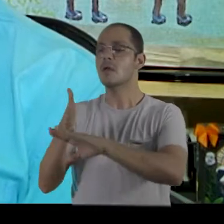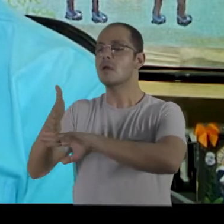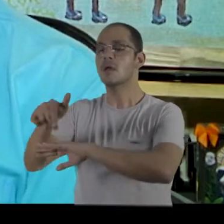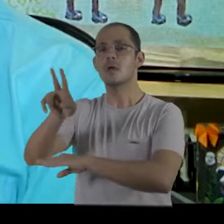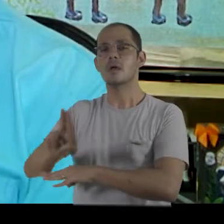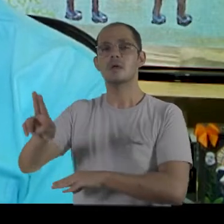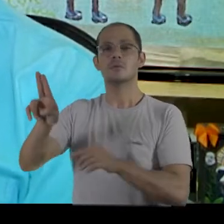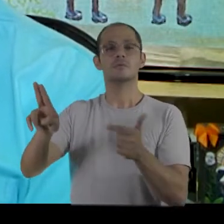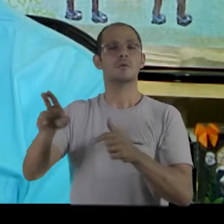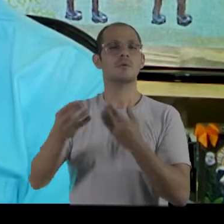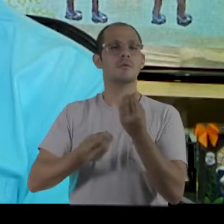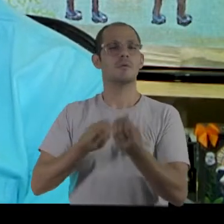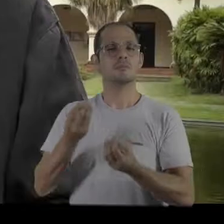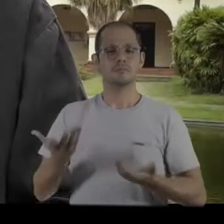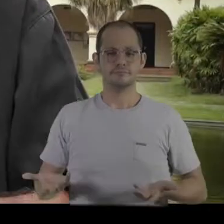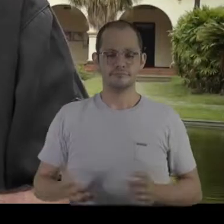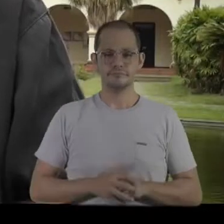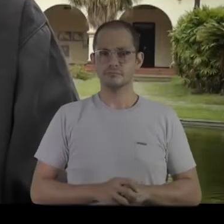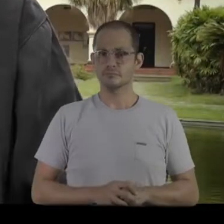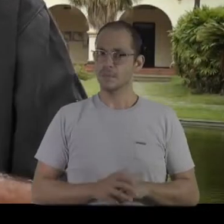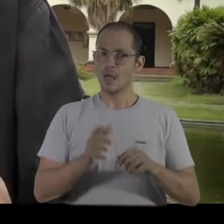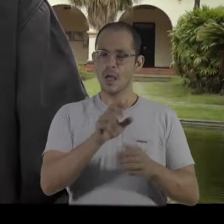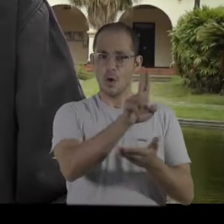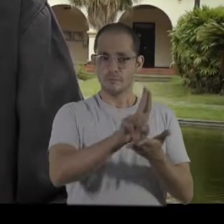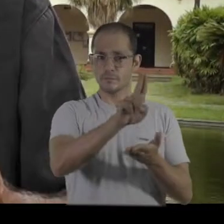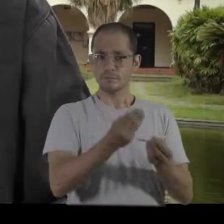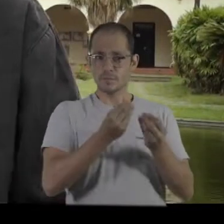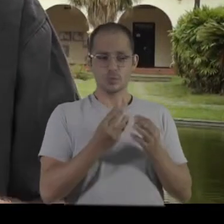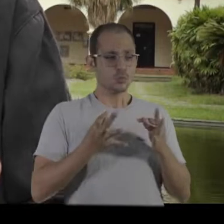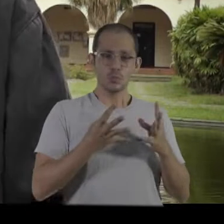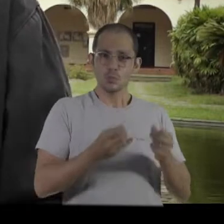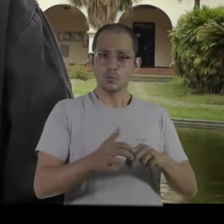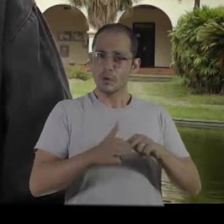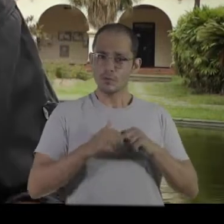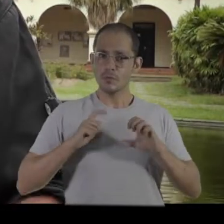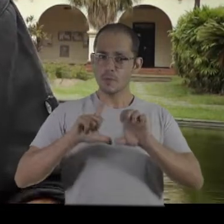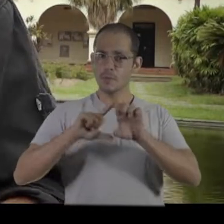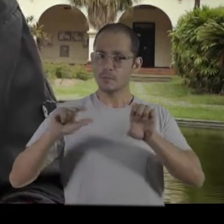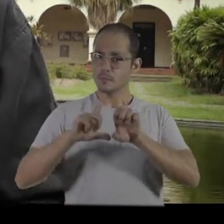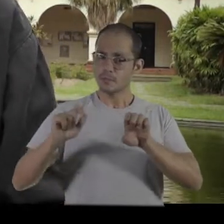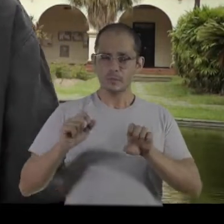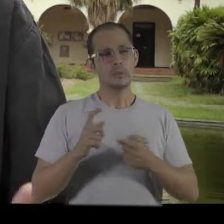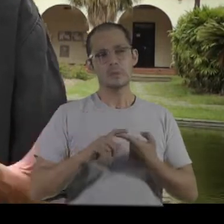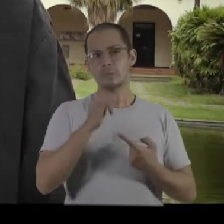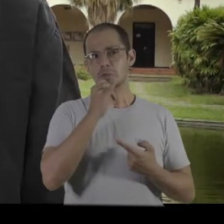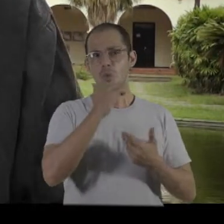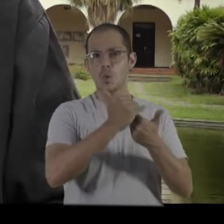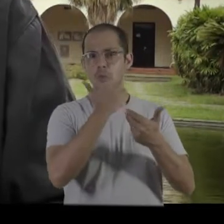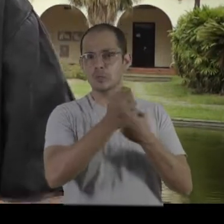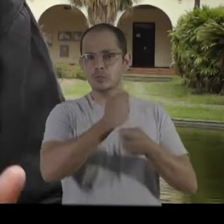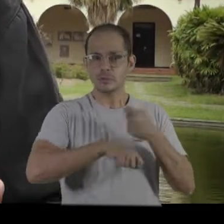acesso à universidade pública. Ela me atende a todas as necessidades que eu preciso como empreendedor. Eu preciso de orientações